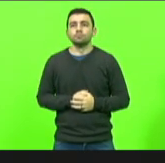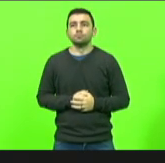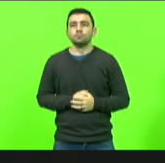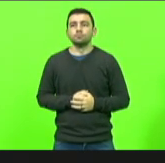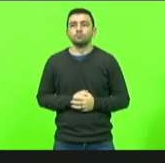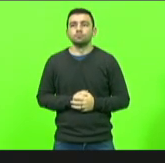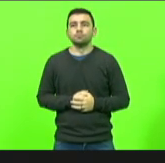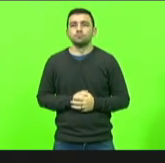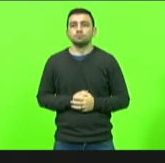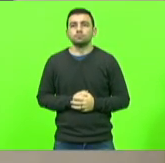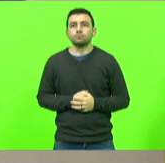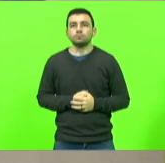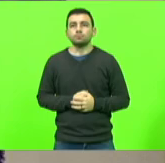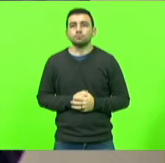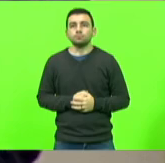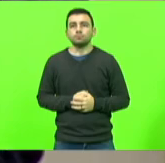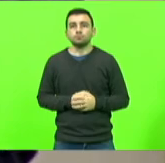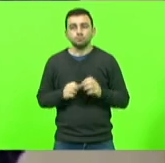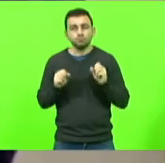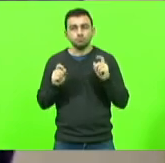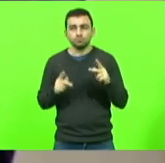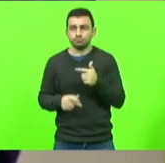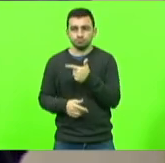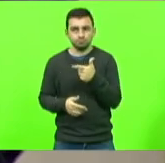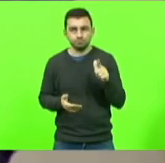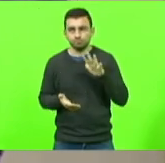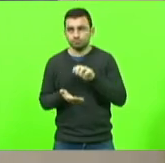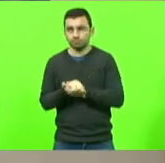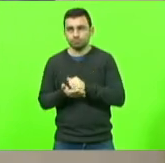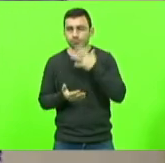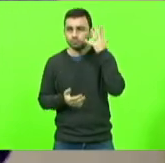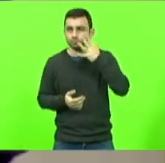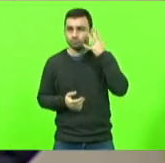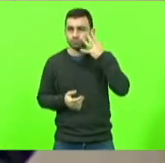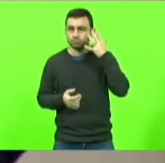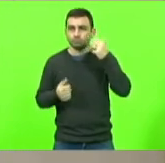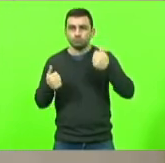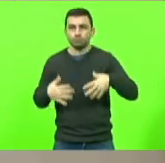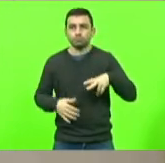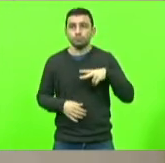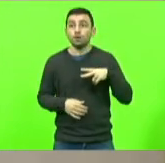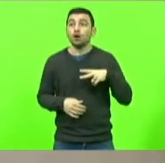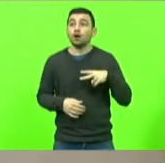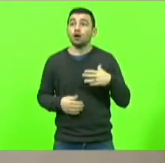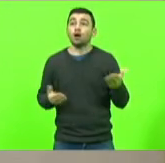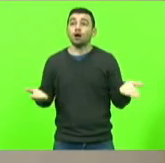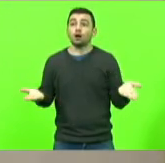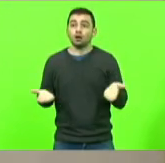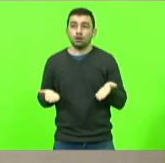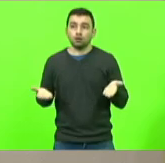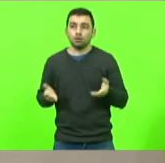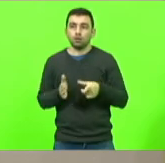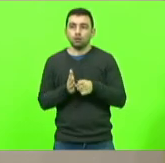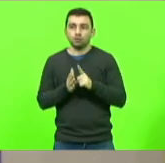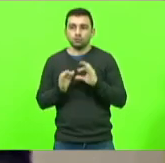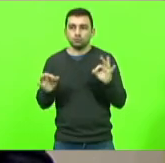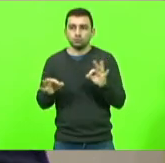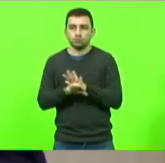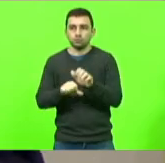ok deputado não havendo mais oradores inscritos em explicações pessoais esta presidência antes de encerrar a sessão